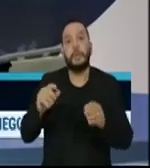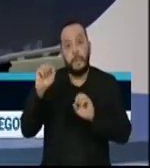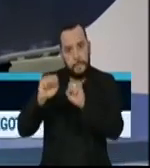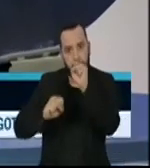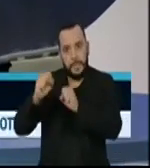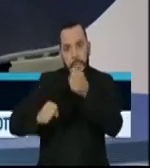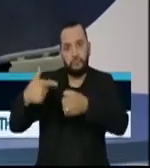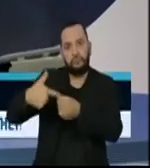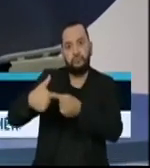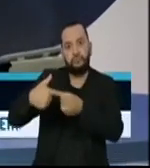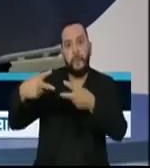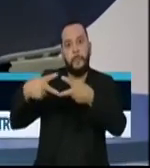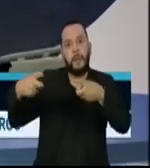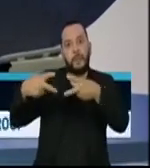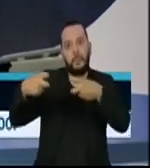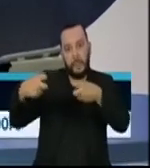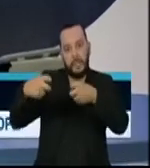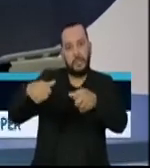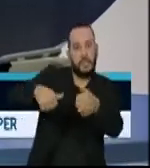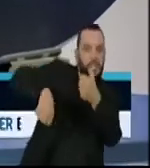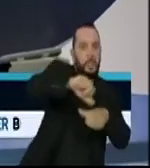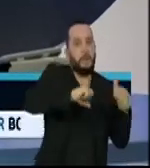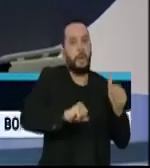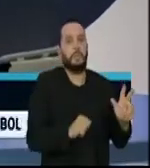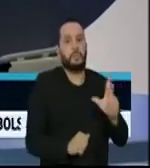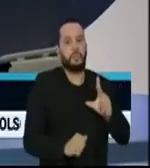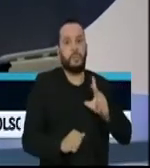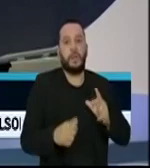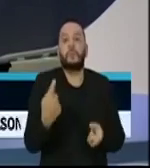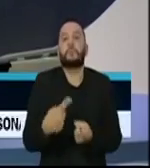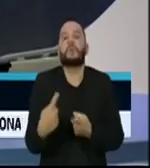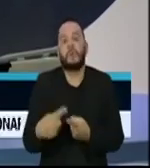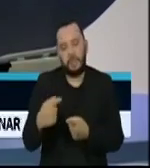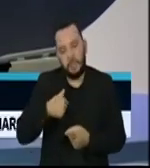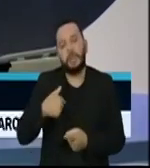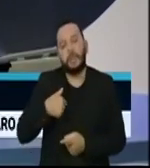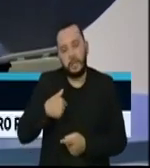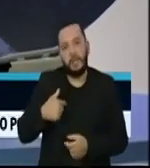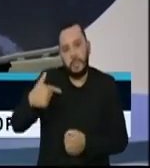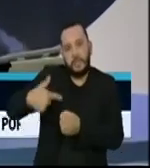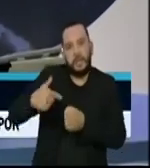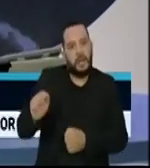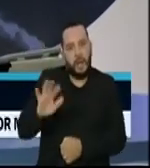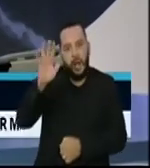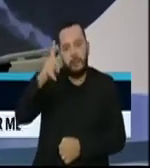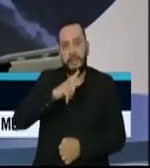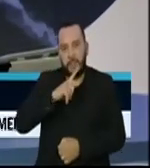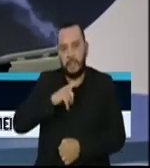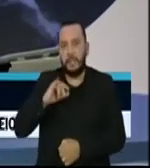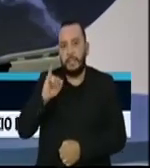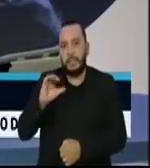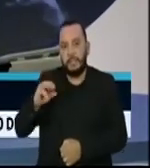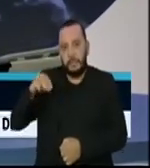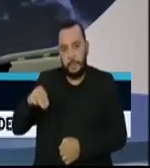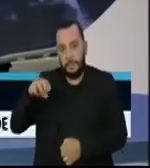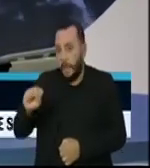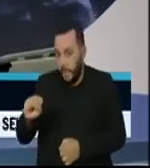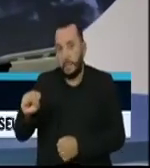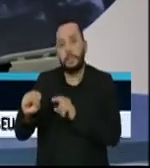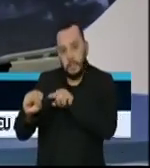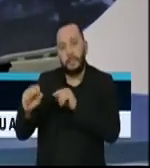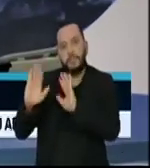privatizar a Petrobras em meio às críticas por causa do aumento dos combustíveis. O projeto que muda o cálculo do ICMS sobre gasolina,